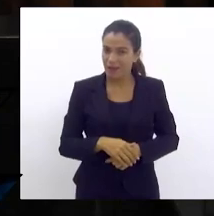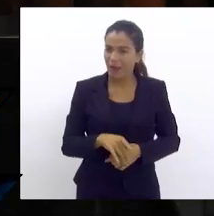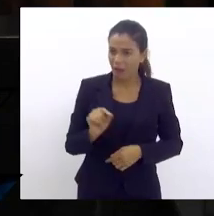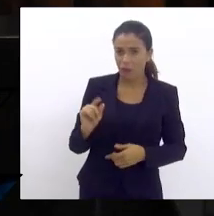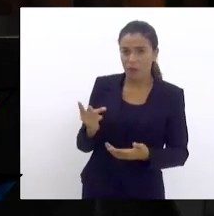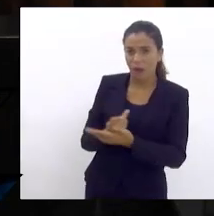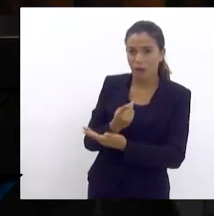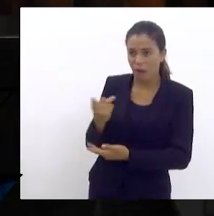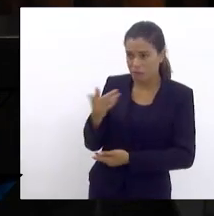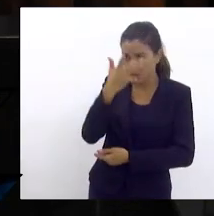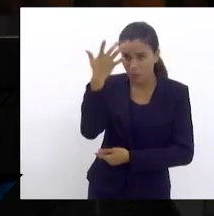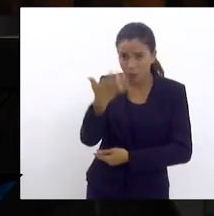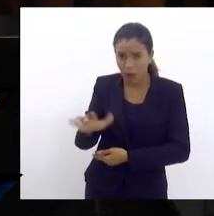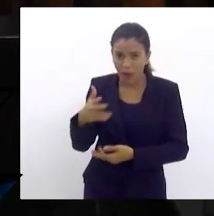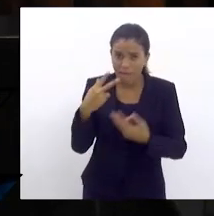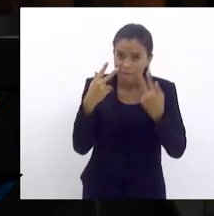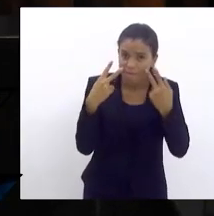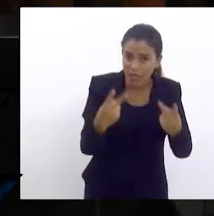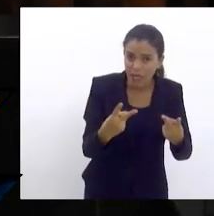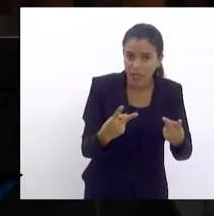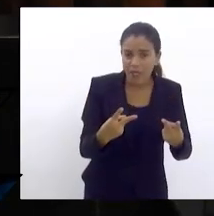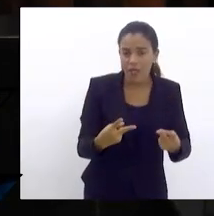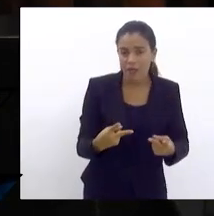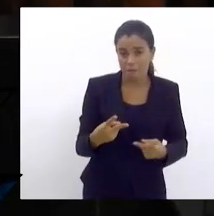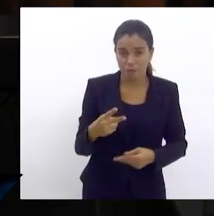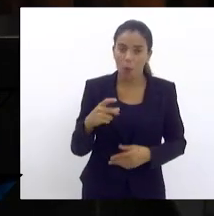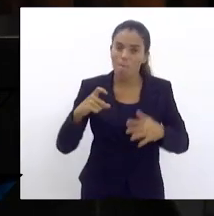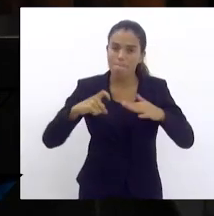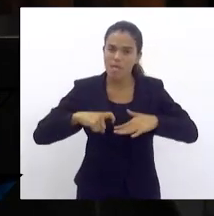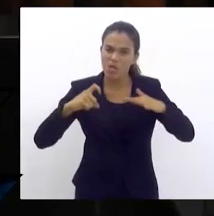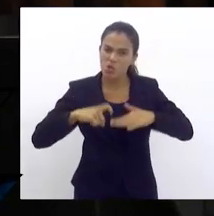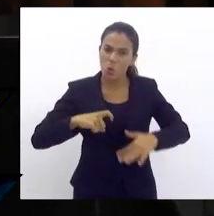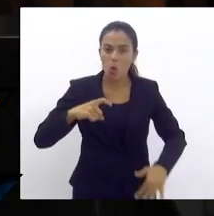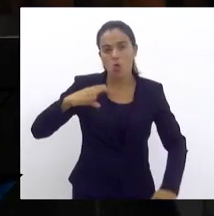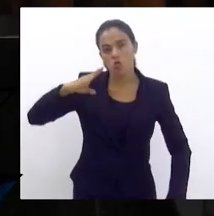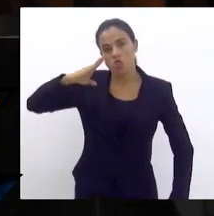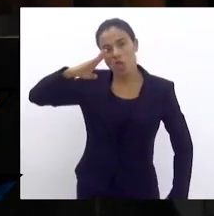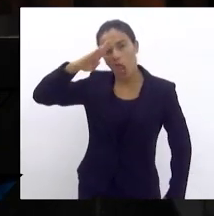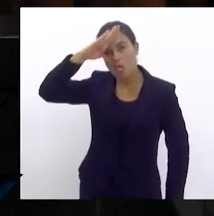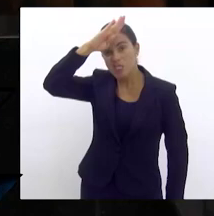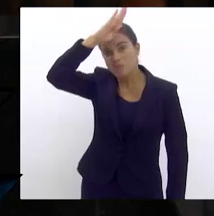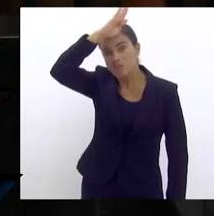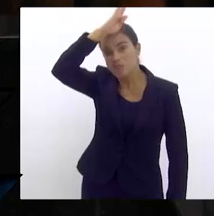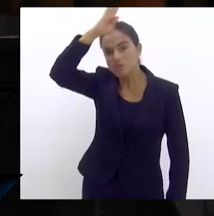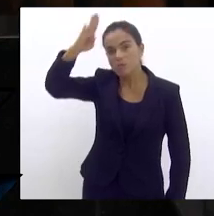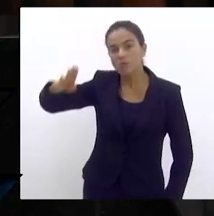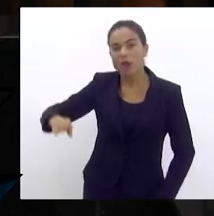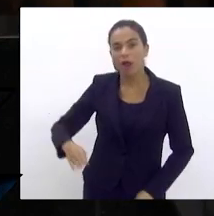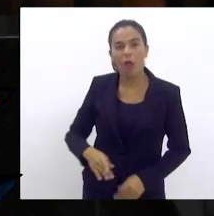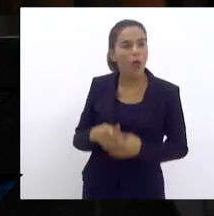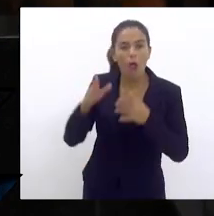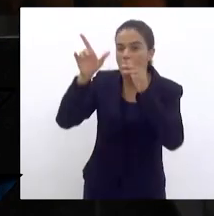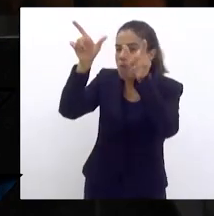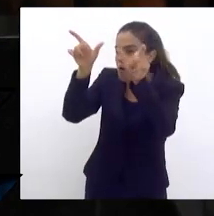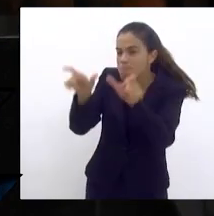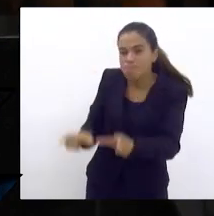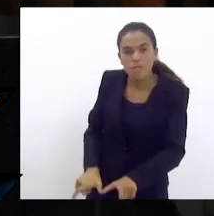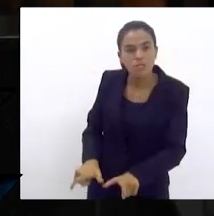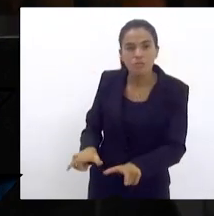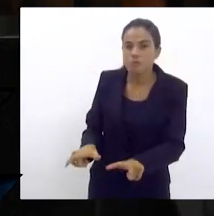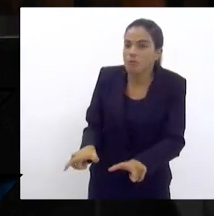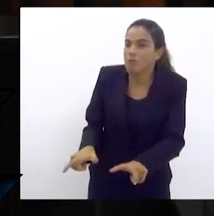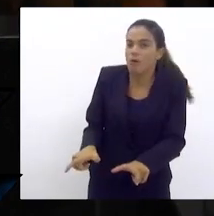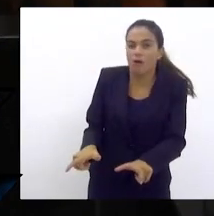só não enxerga quem não quer ver. O mito, Jair Messias Bolsonaro é um cara que veio